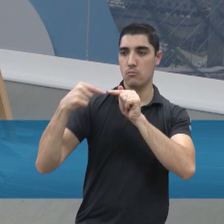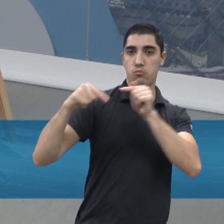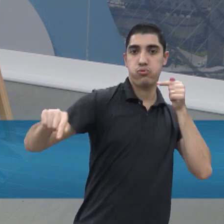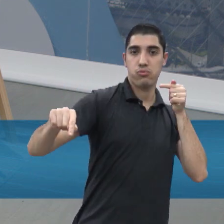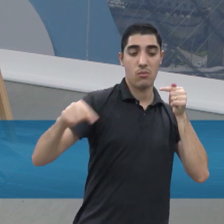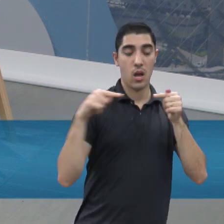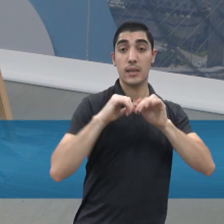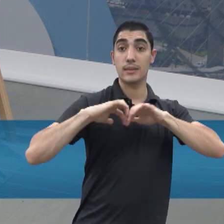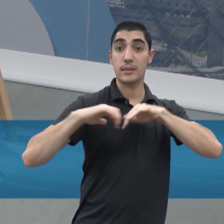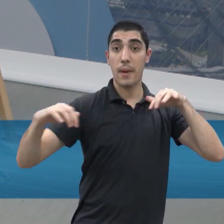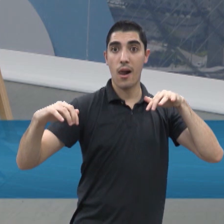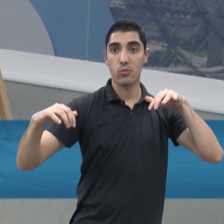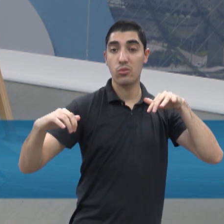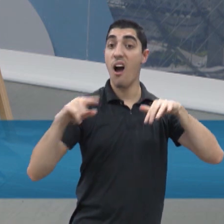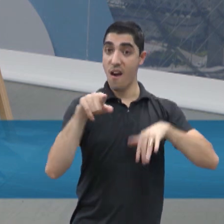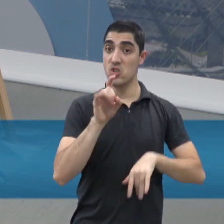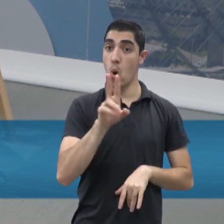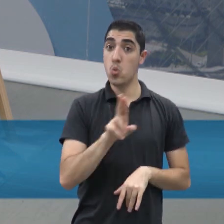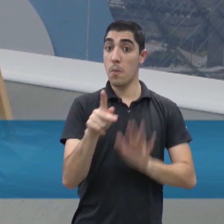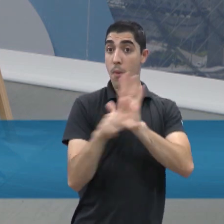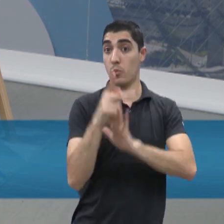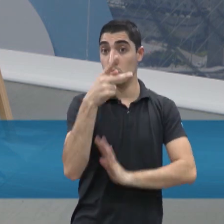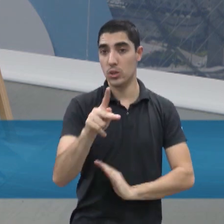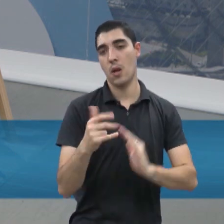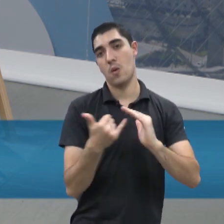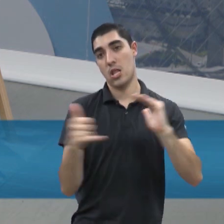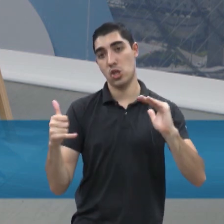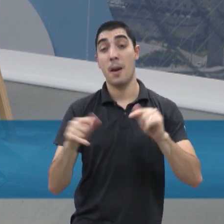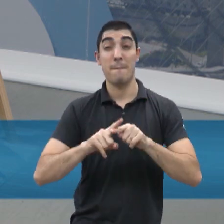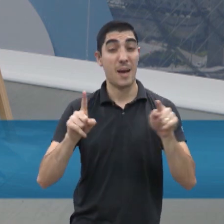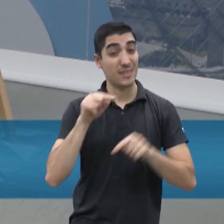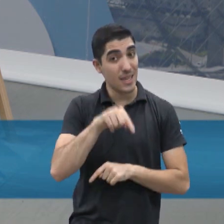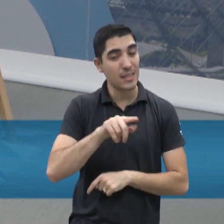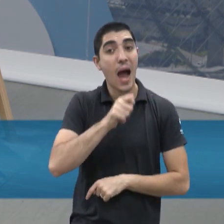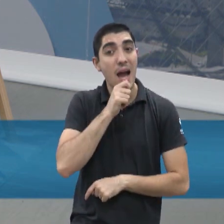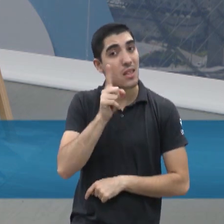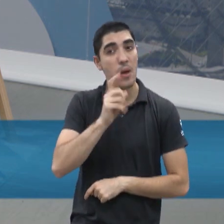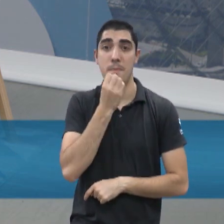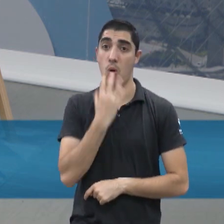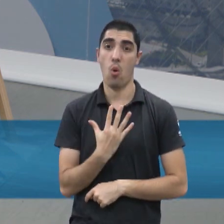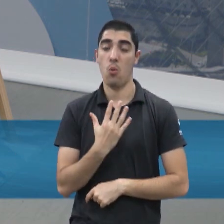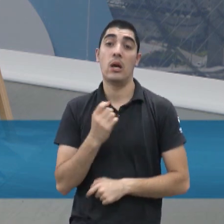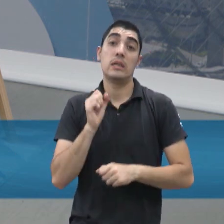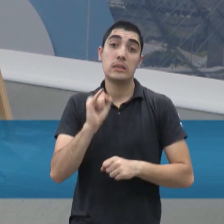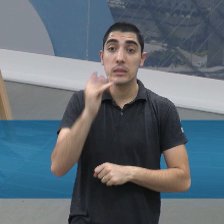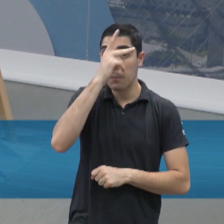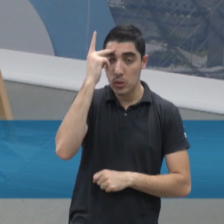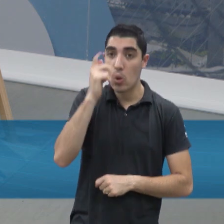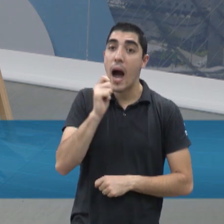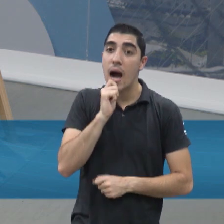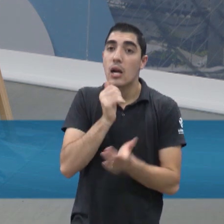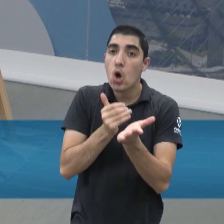ainda, aí, esse ainda não é economicamente viável, assim, para um cliente residencial. Sim, atualmente.